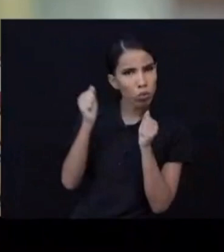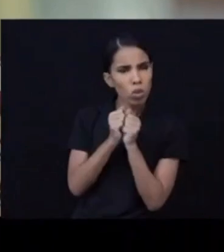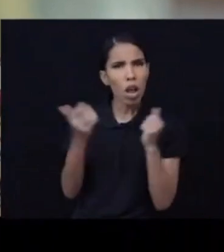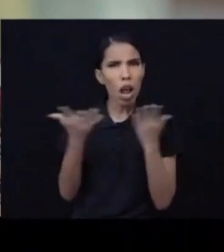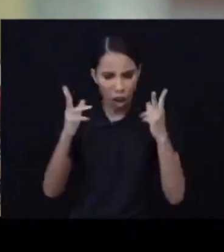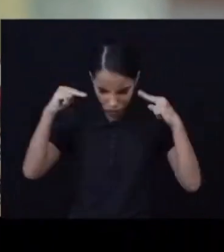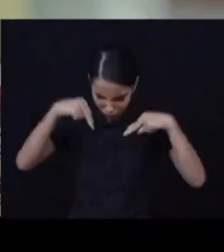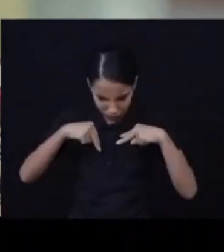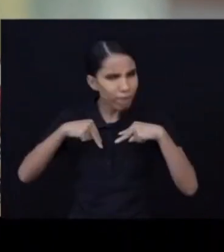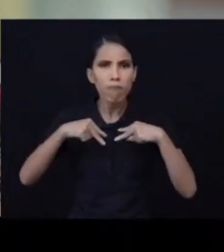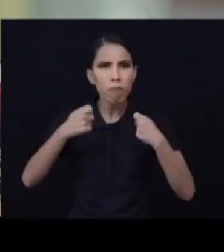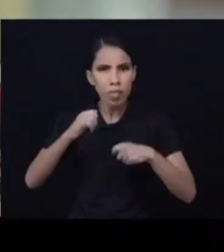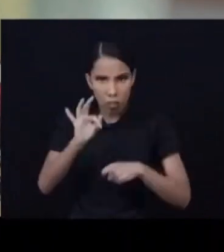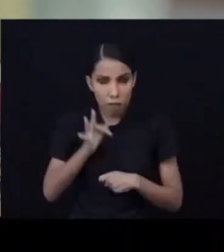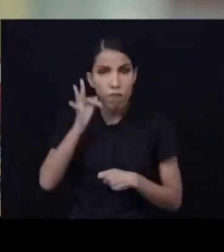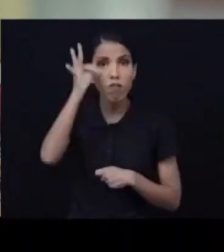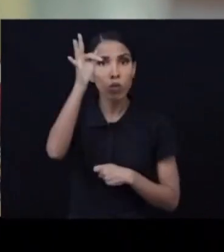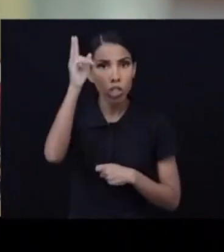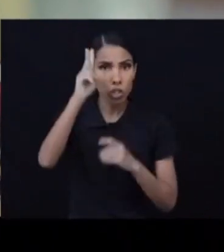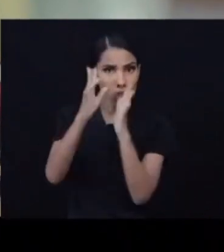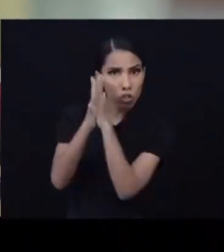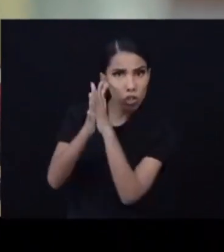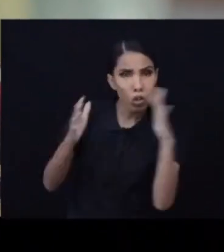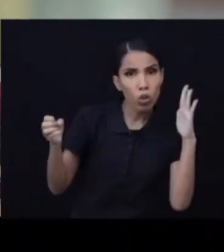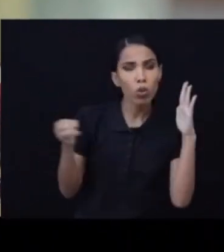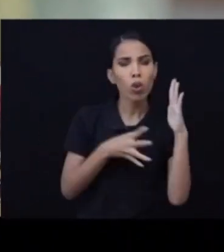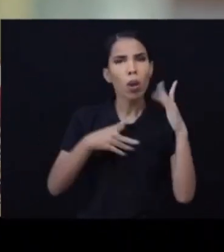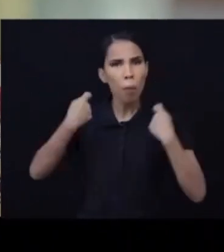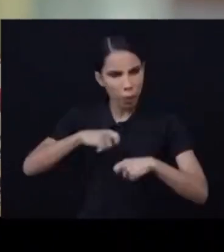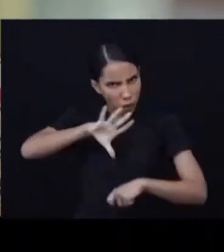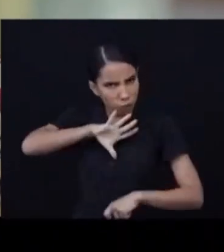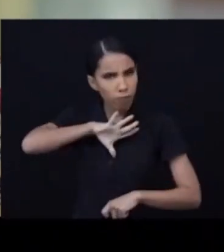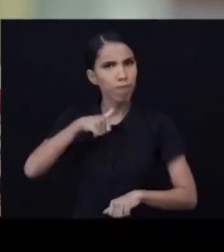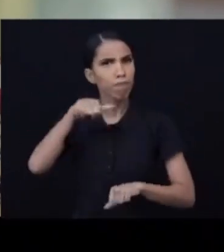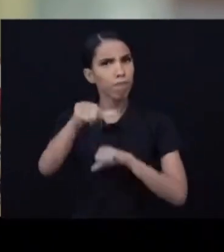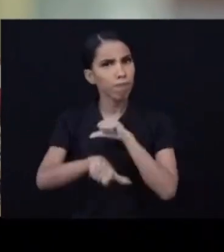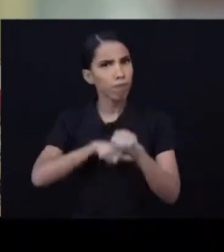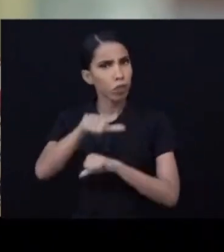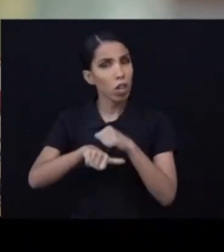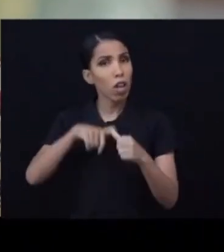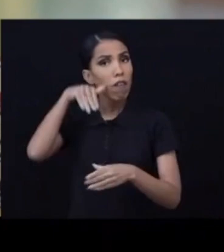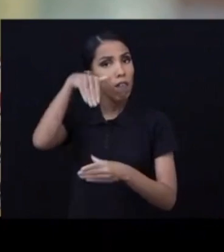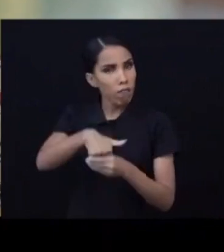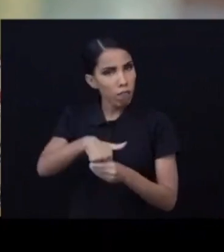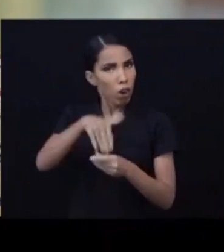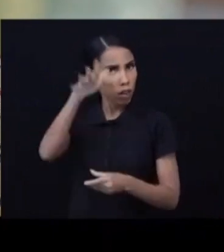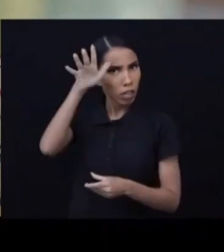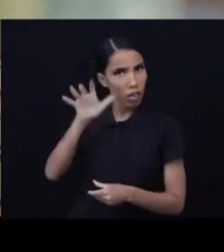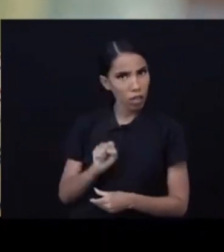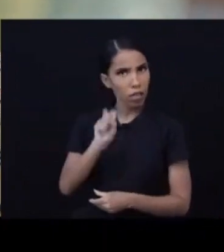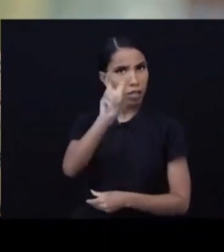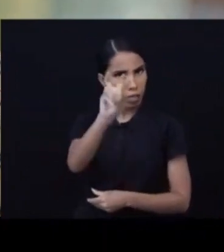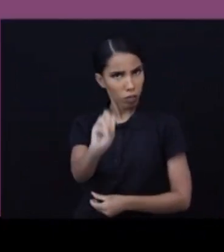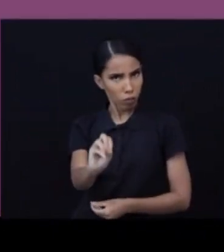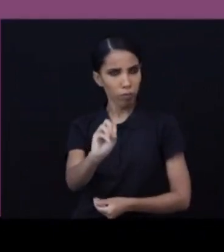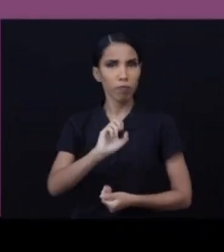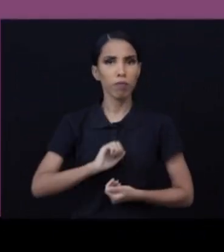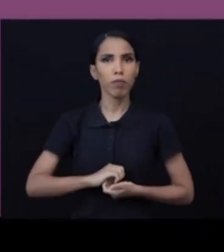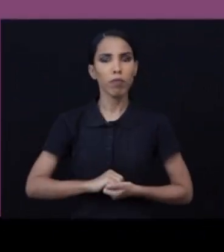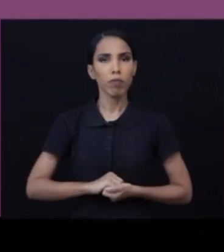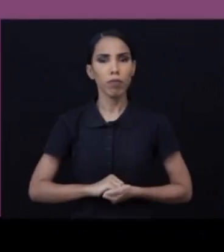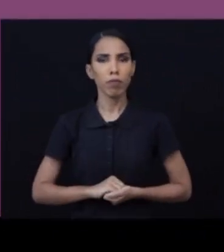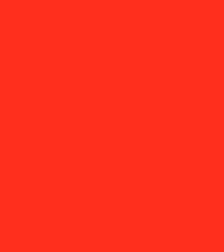Chegou a hora da gente olhar para o futuro e escrever uma nova história É preciso coragem para mudar Vote Renata